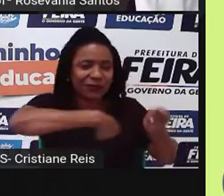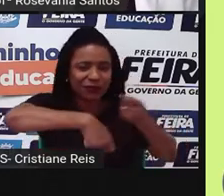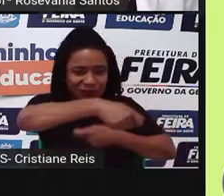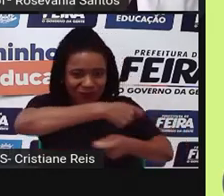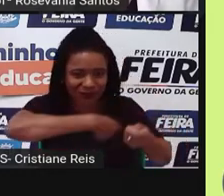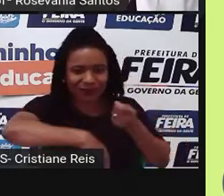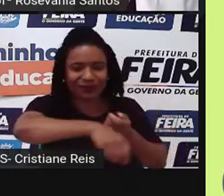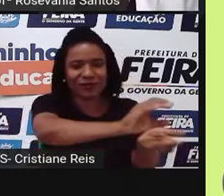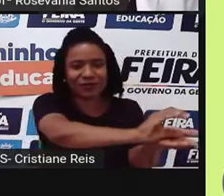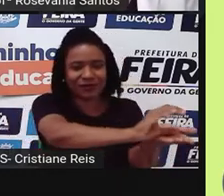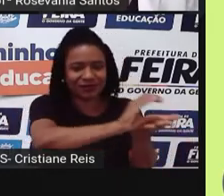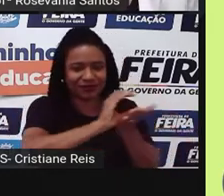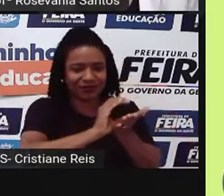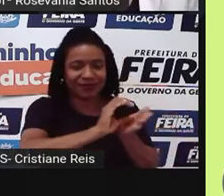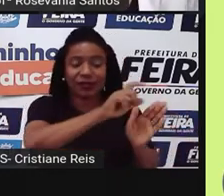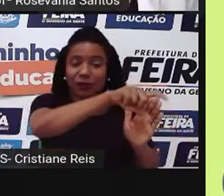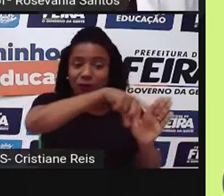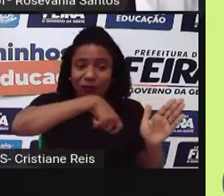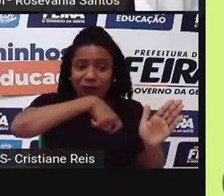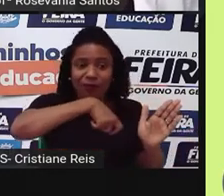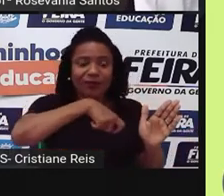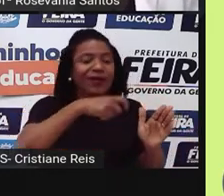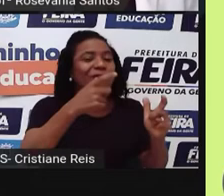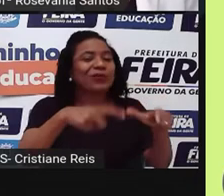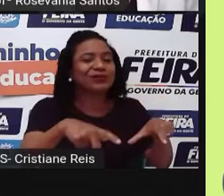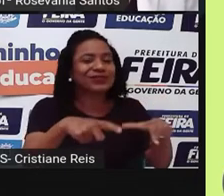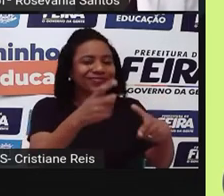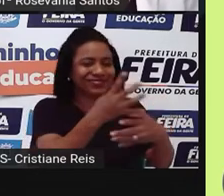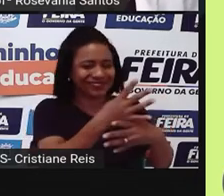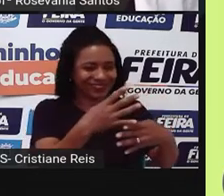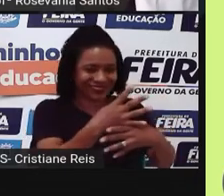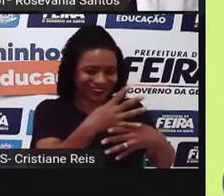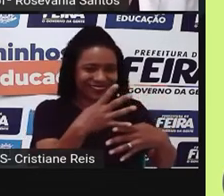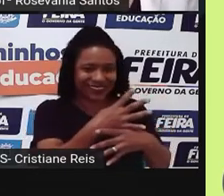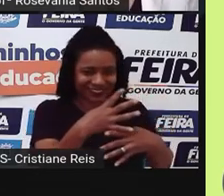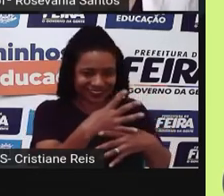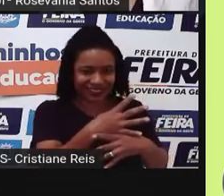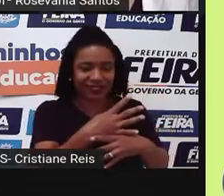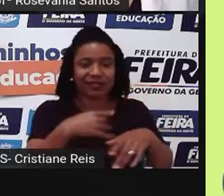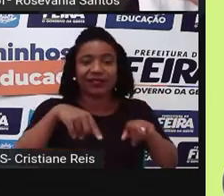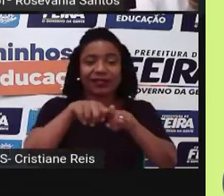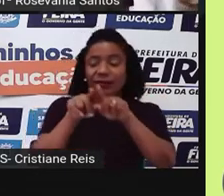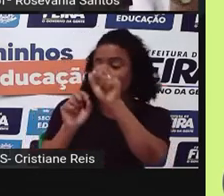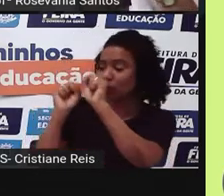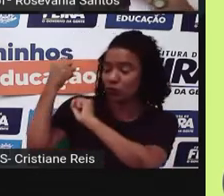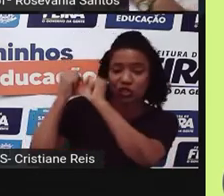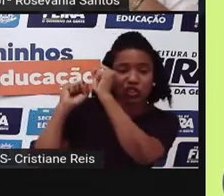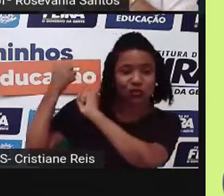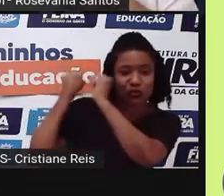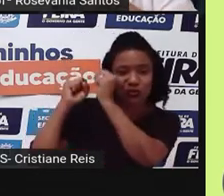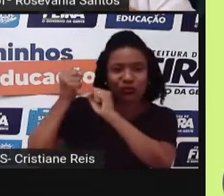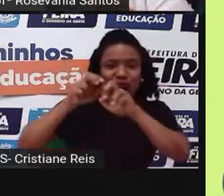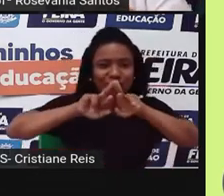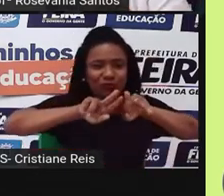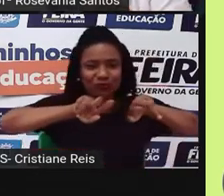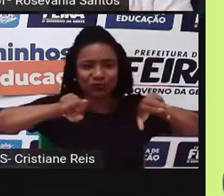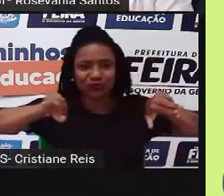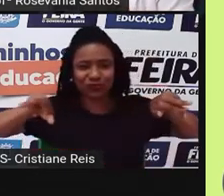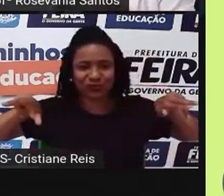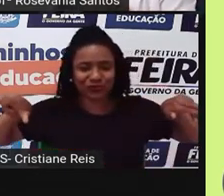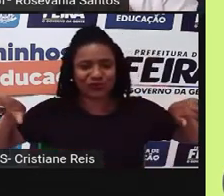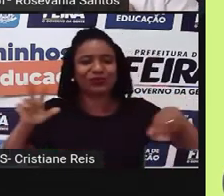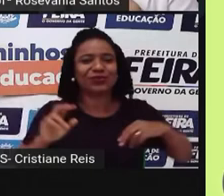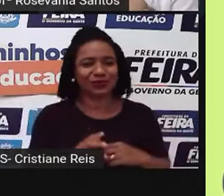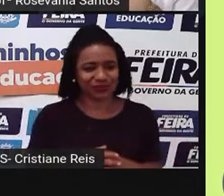estão na cidade. Possui também diversas indústrias. O que é que acontece? Esse produto que eu estou tirando